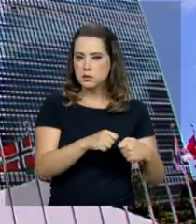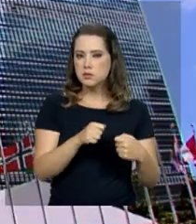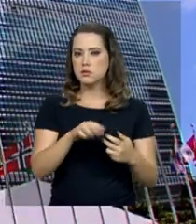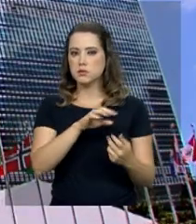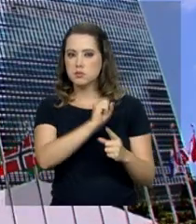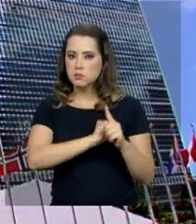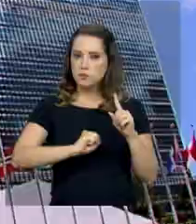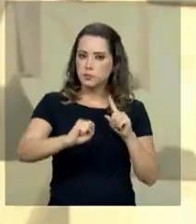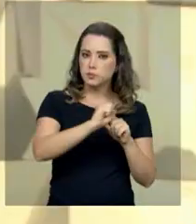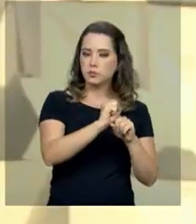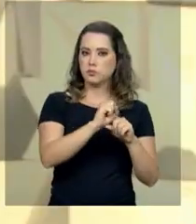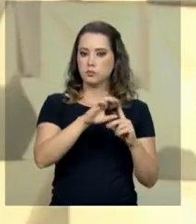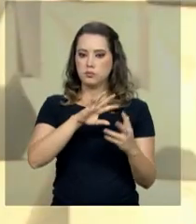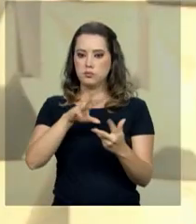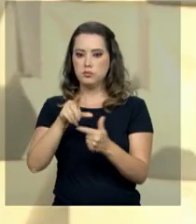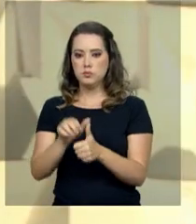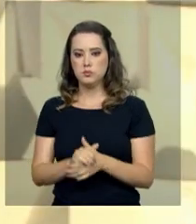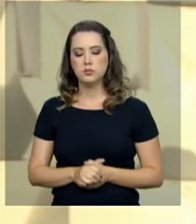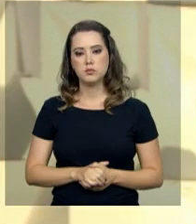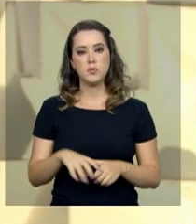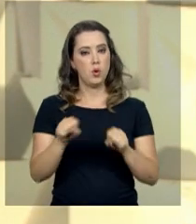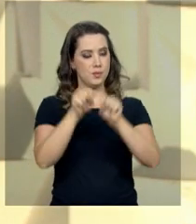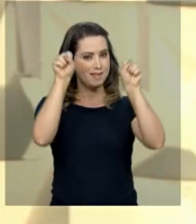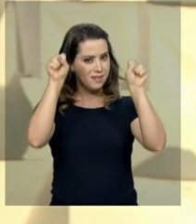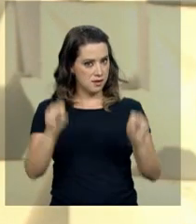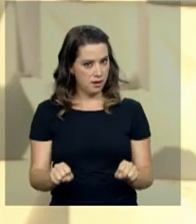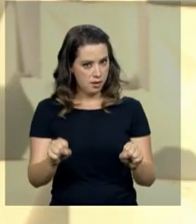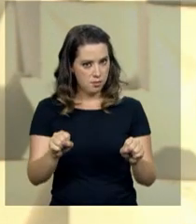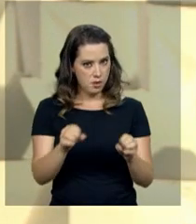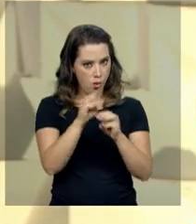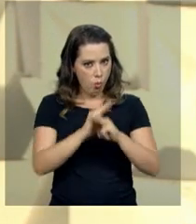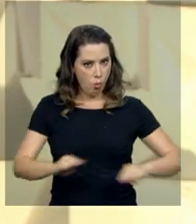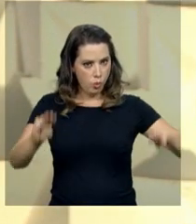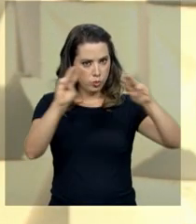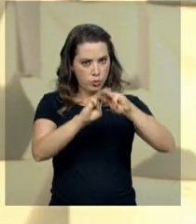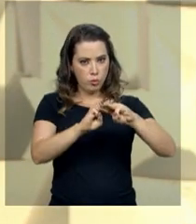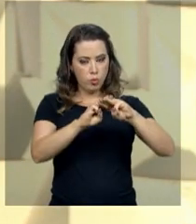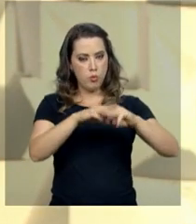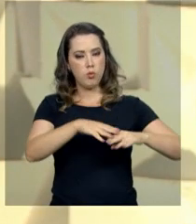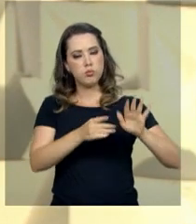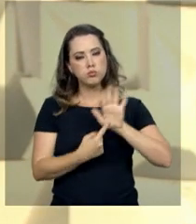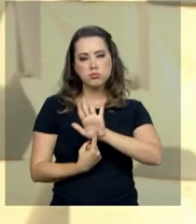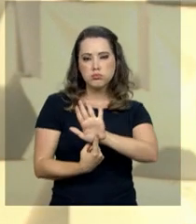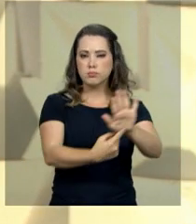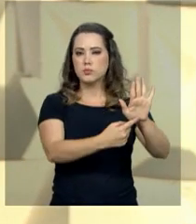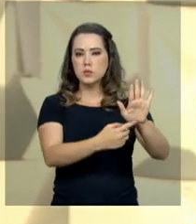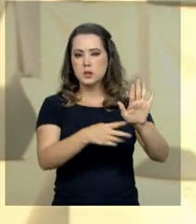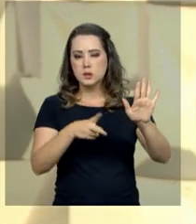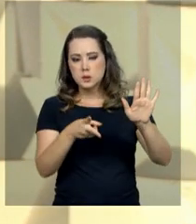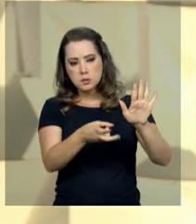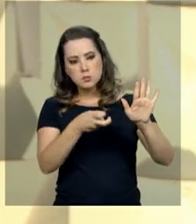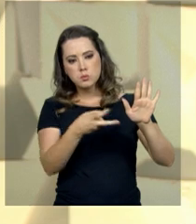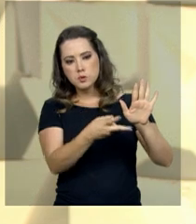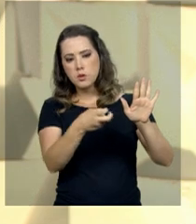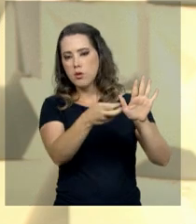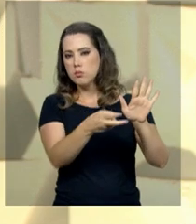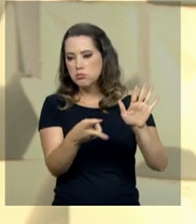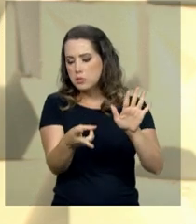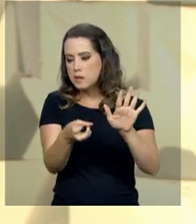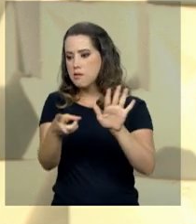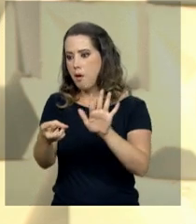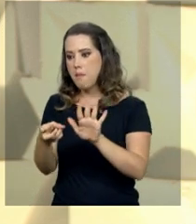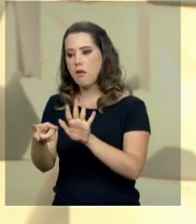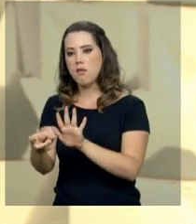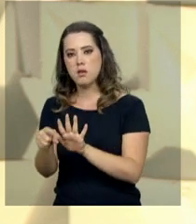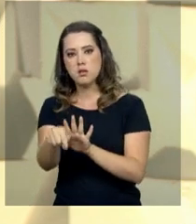da sociedade. O sistema Nações Unidas, no curso do tempo, foi se mostrando muito sensível àquilo que surgia como